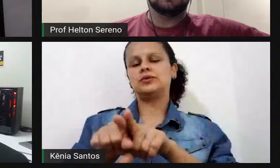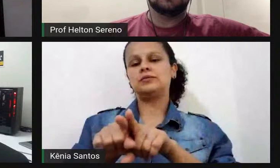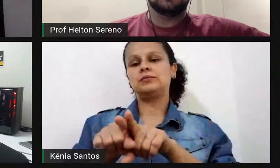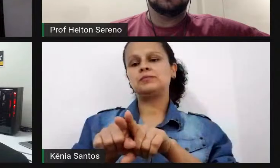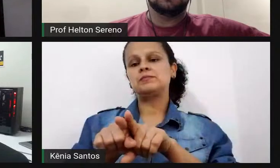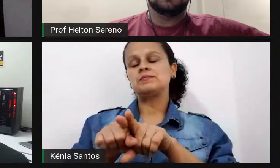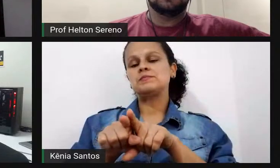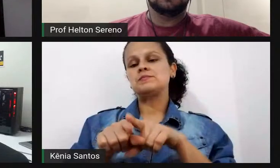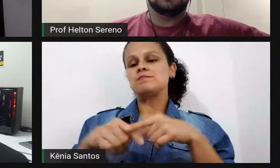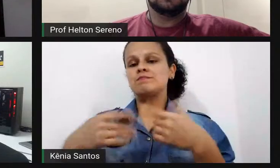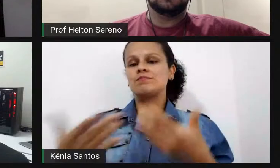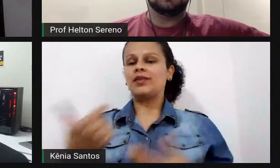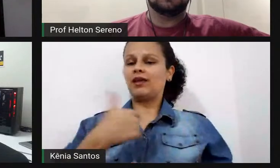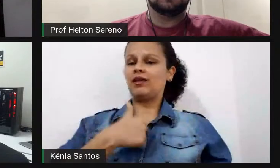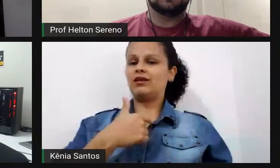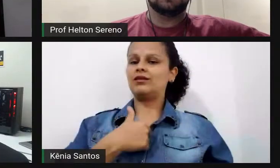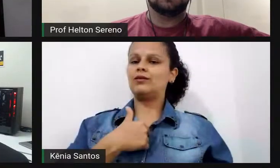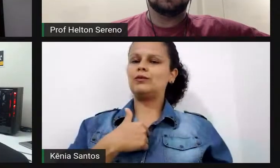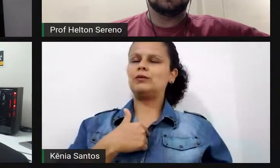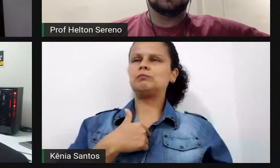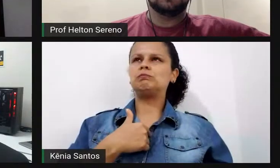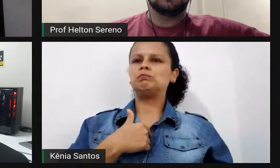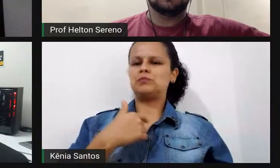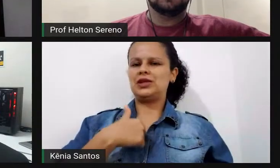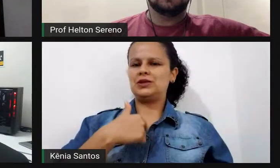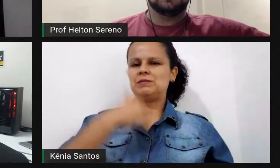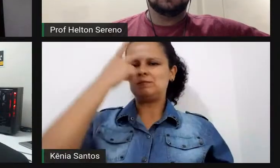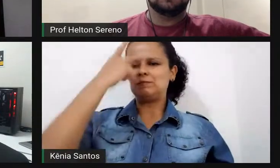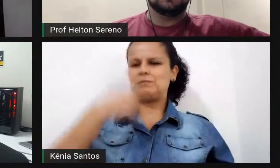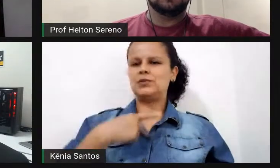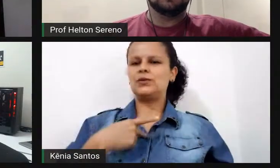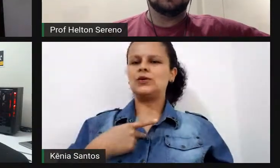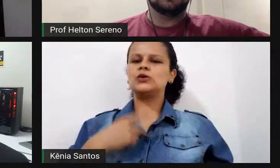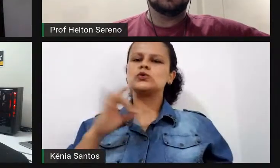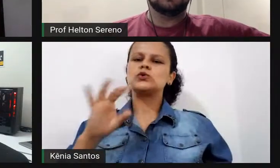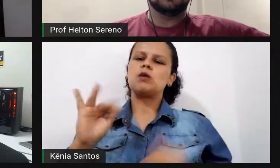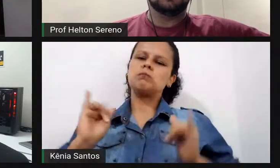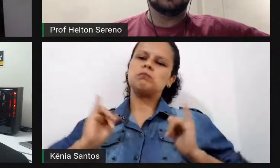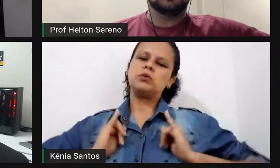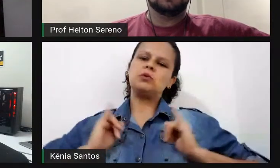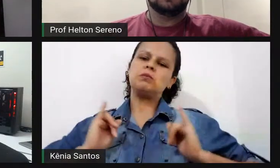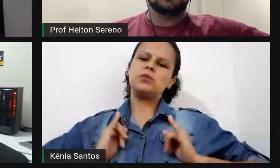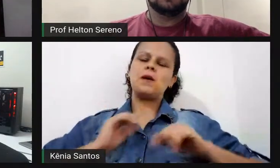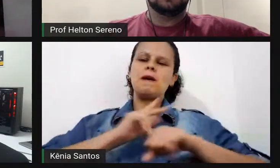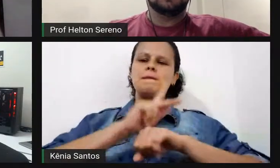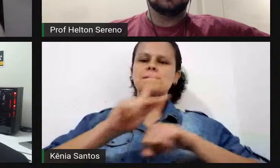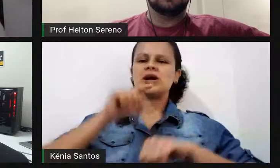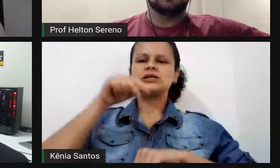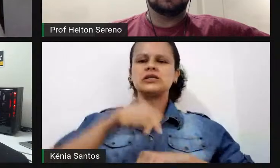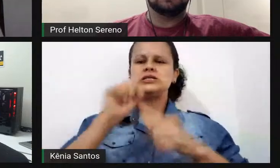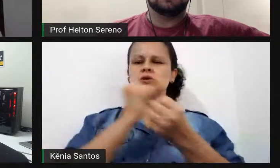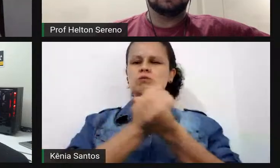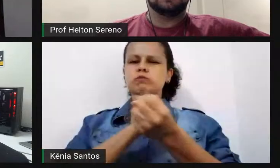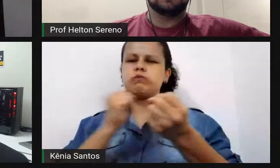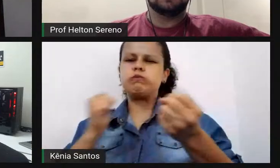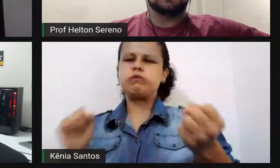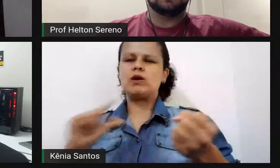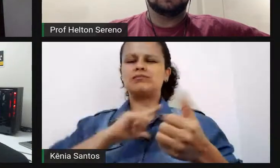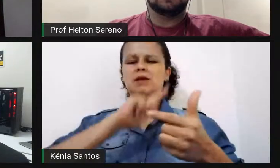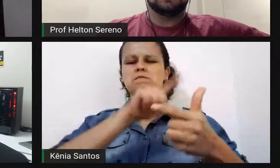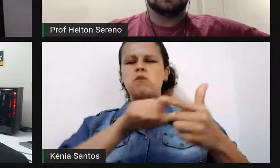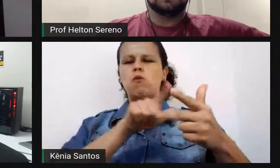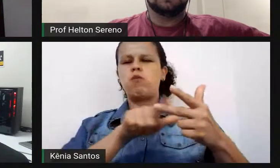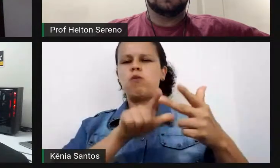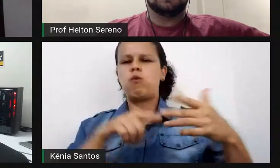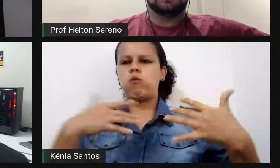permito ficar de braços cruzados, me apoiando na desculpa de que meu país é continental, meu país tem sérios problemas políticos,